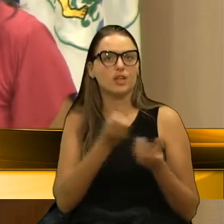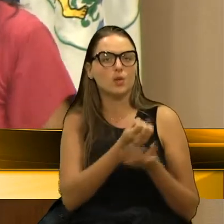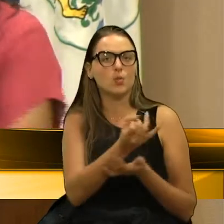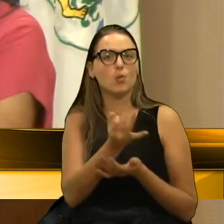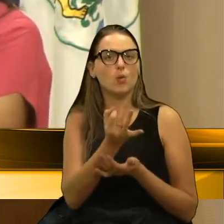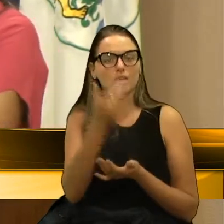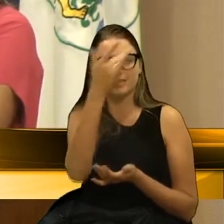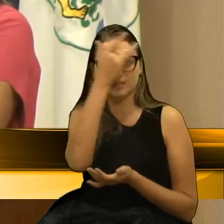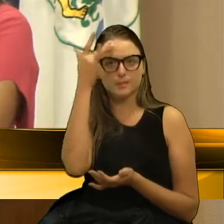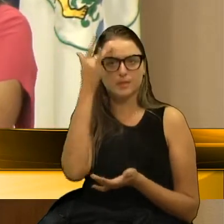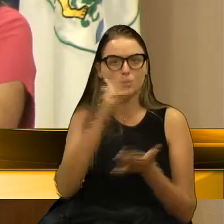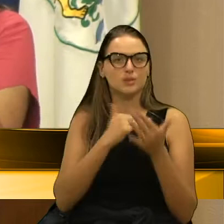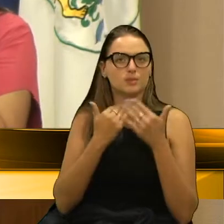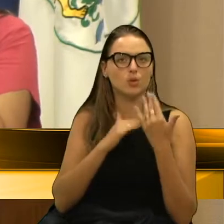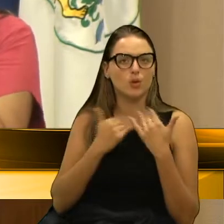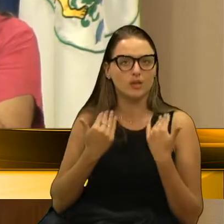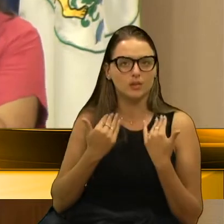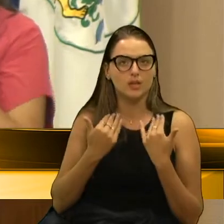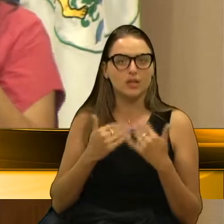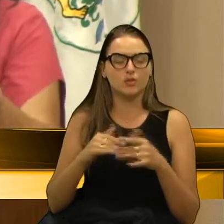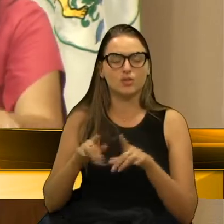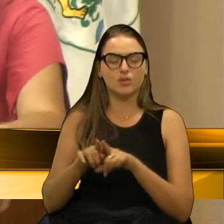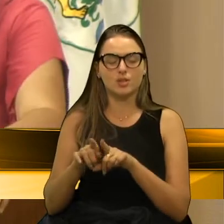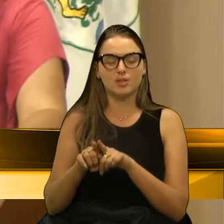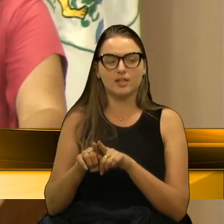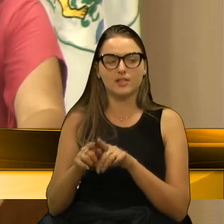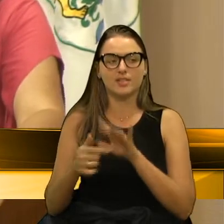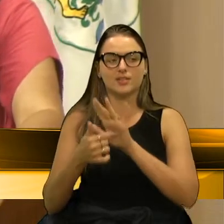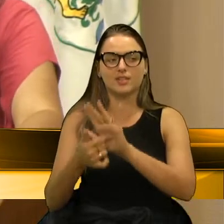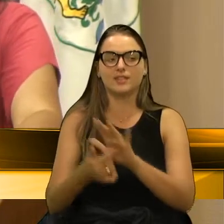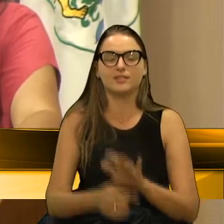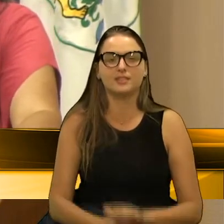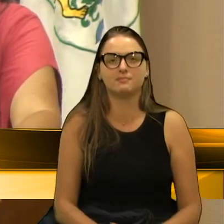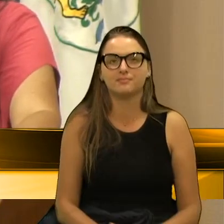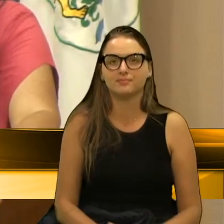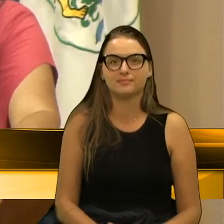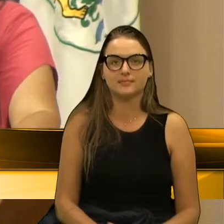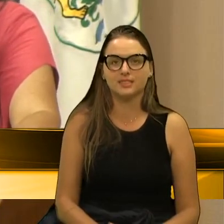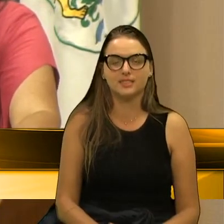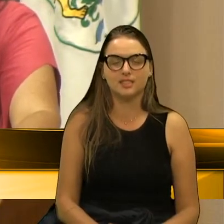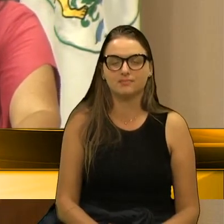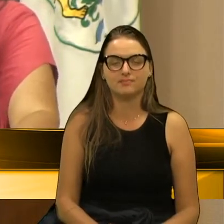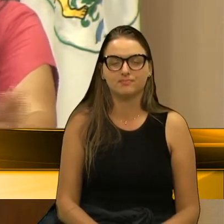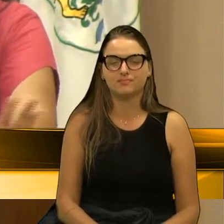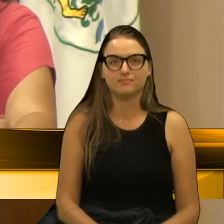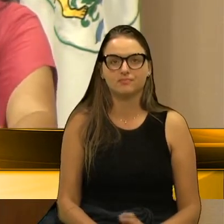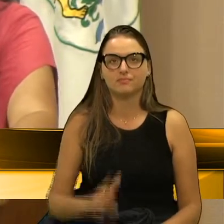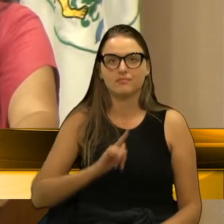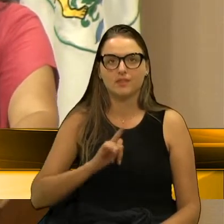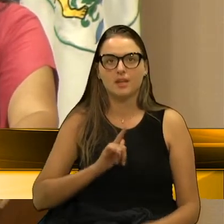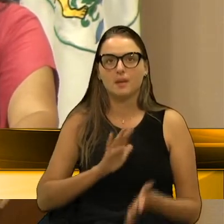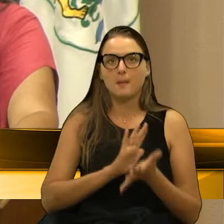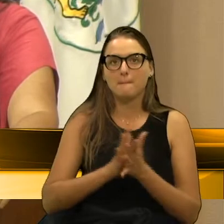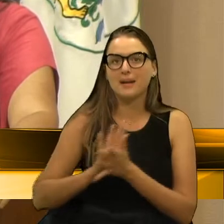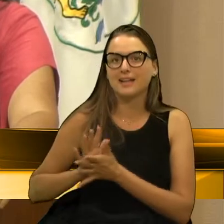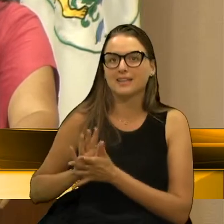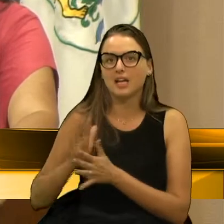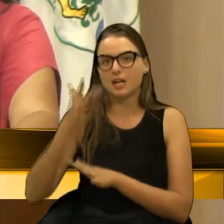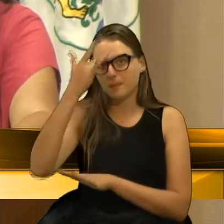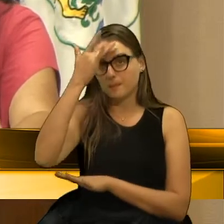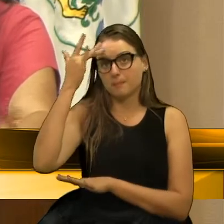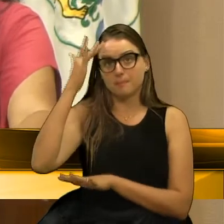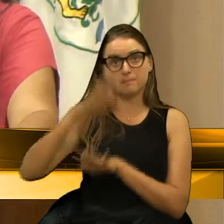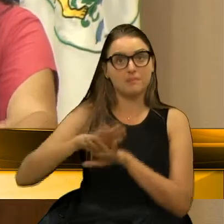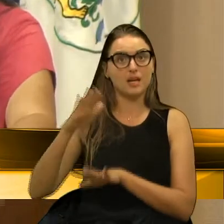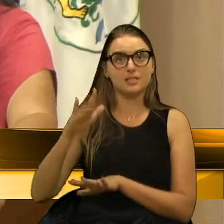A gente vê ações que dirigem o Brasil no sentido de matar mais gente, de